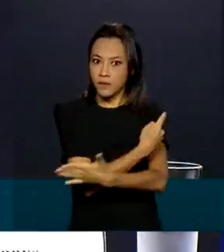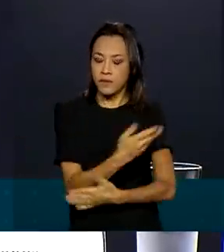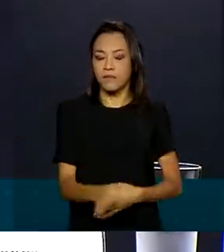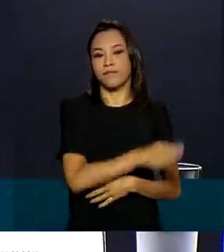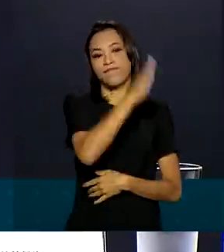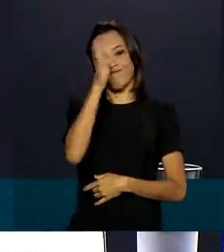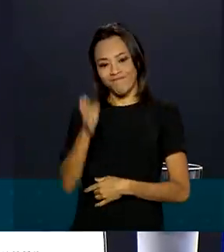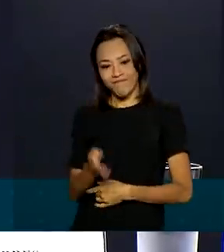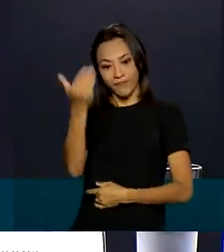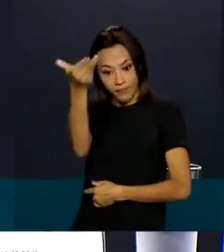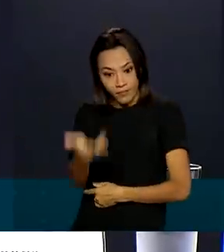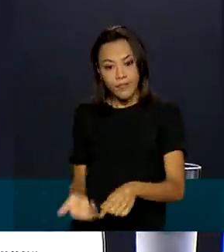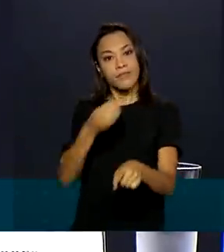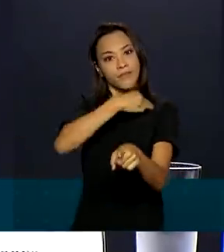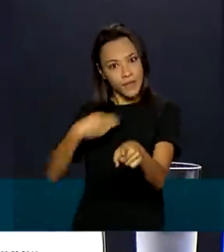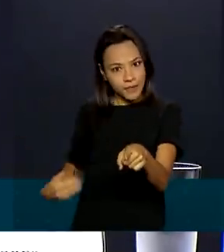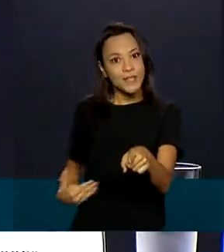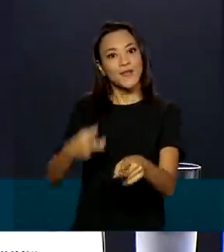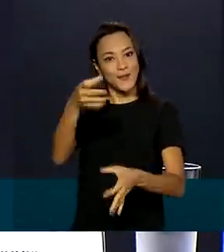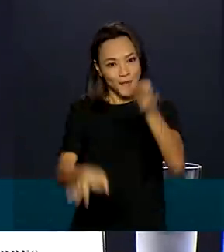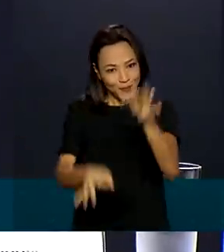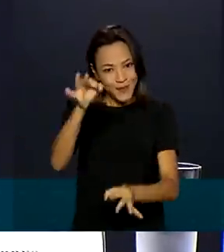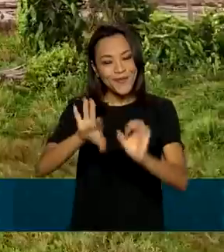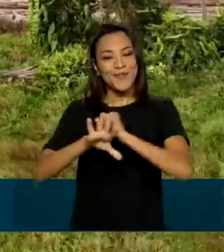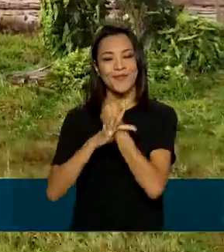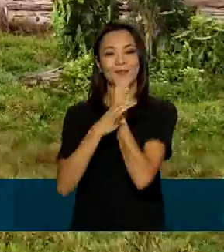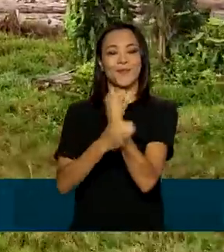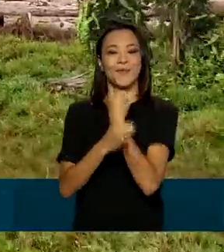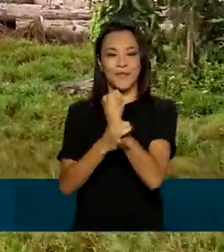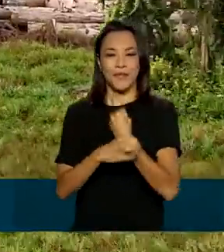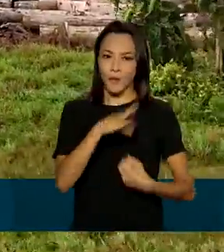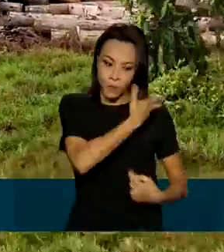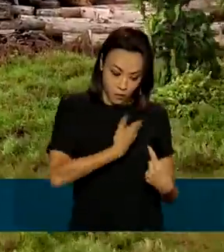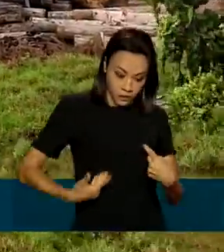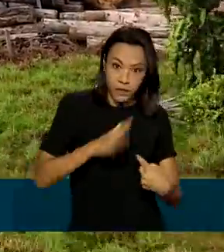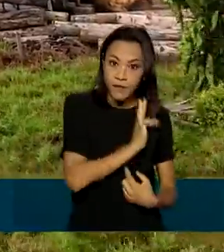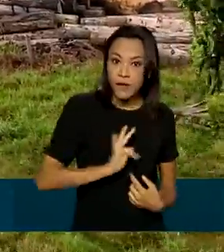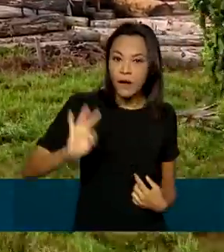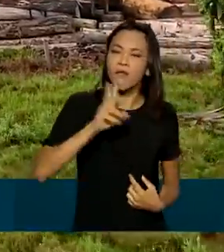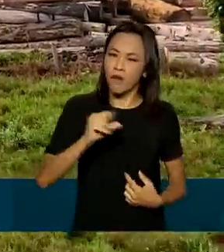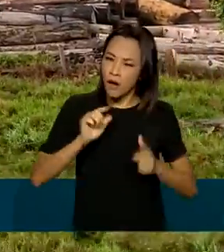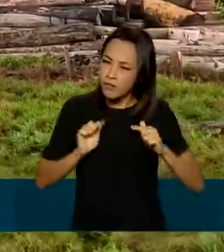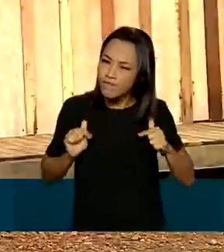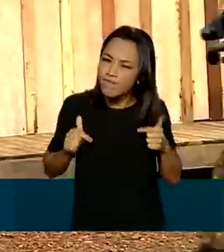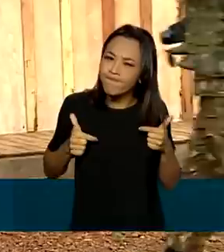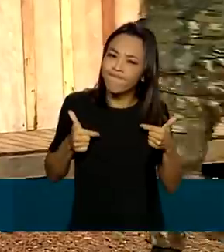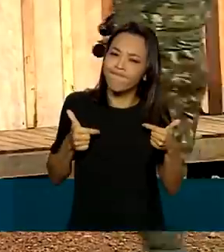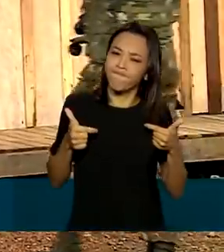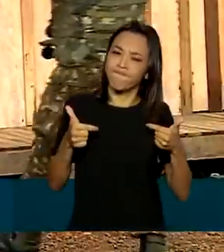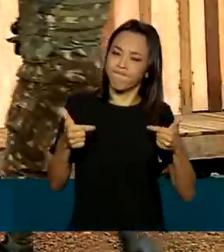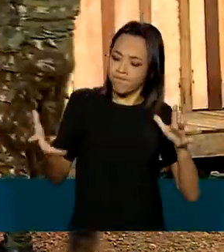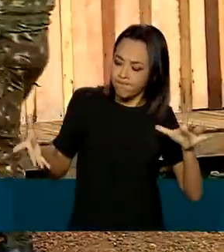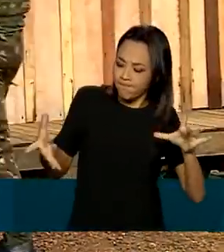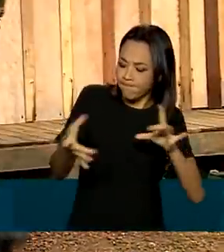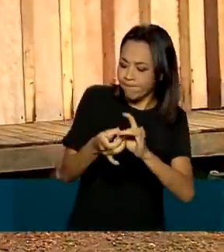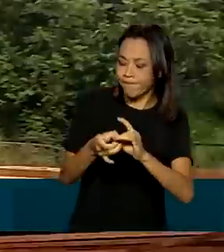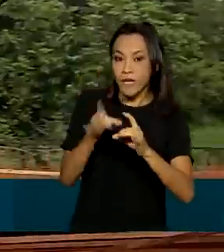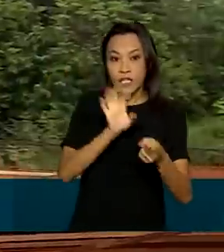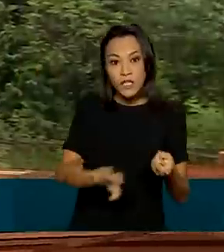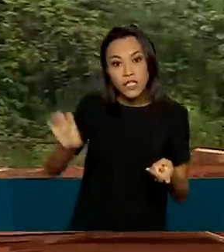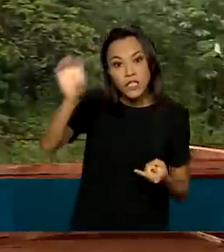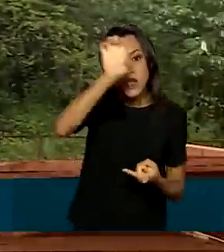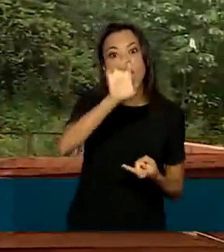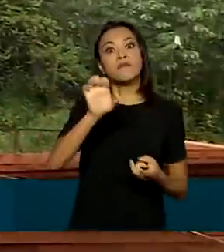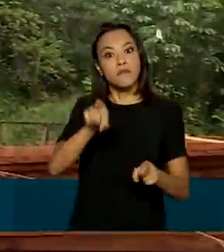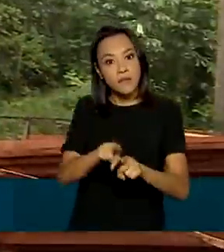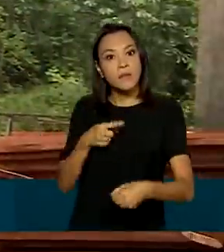Segundo o ministro da Justiça e Segurança Pública, o governo federal irá atuar de forma integrada com estados e